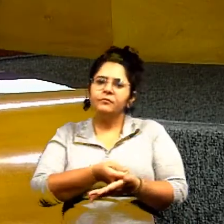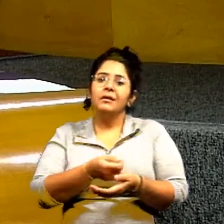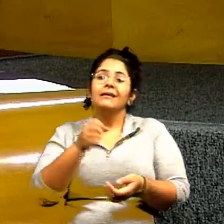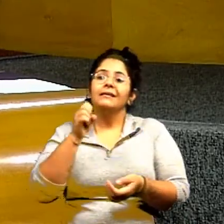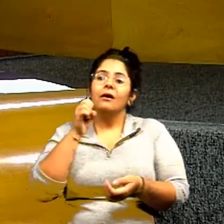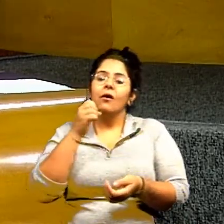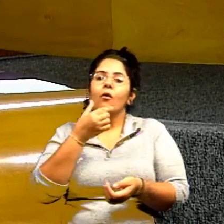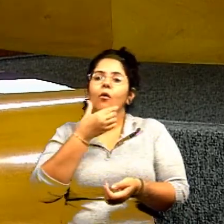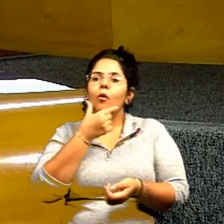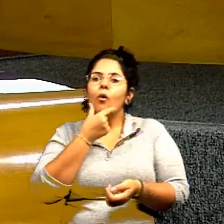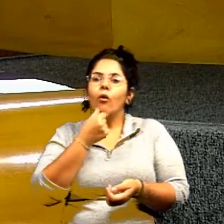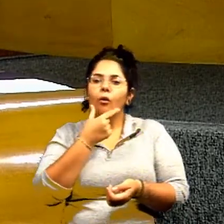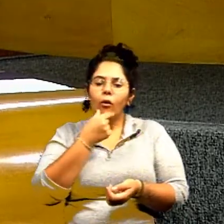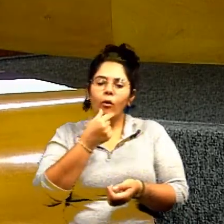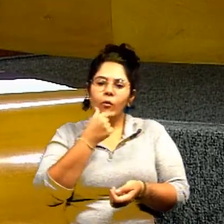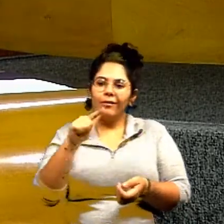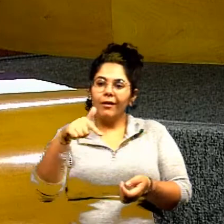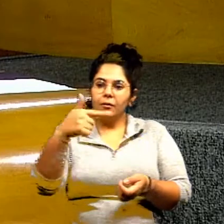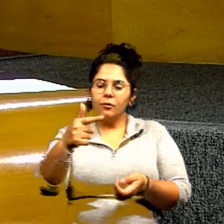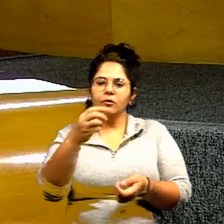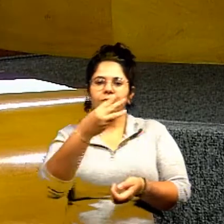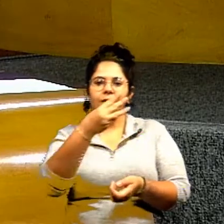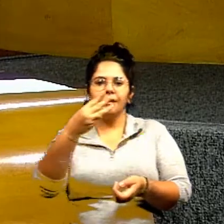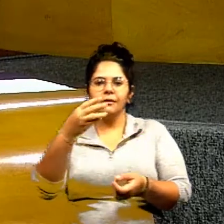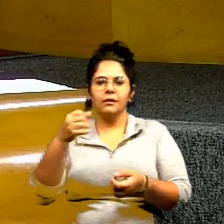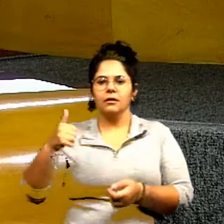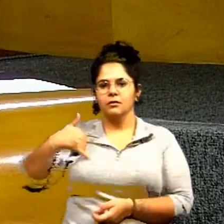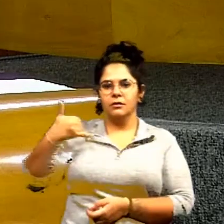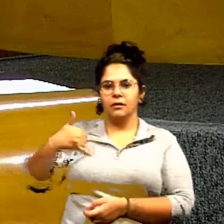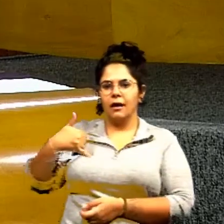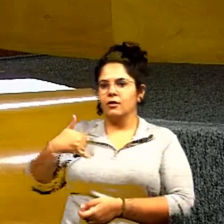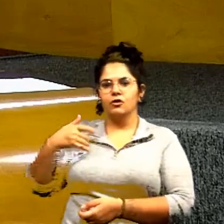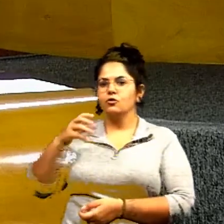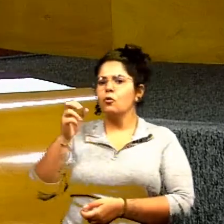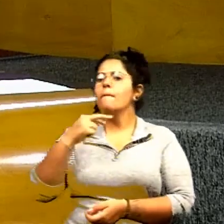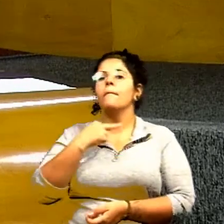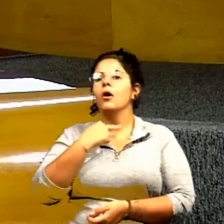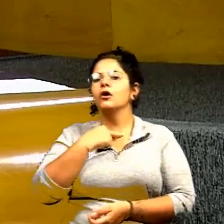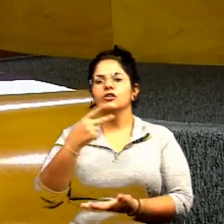33 anos não tem direito de errar e principalmente de mentir.